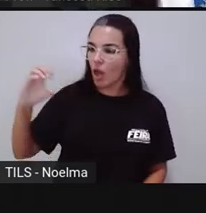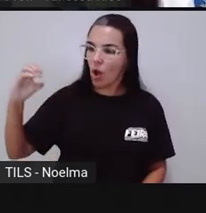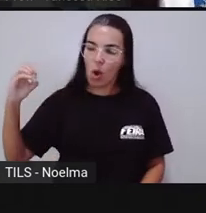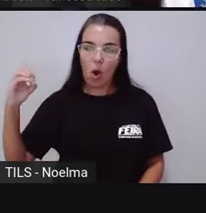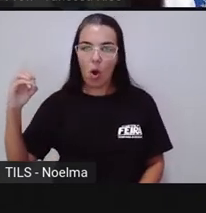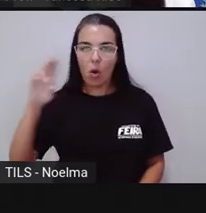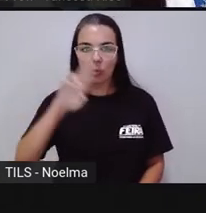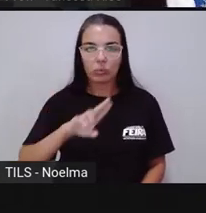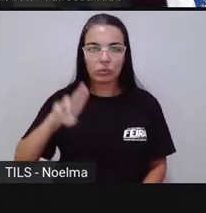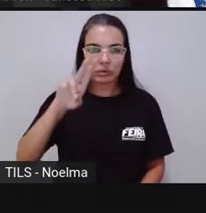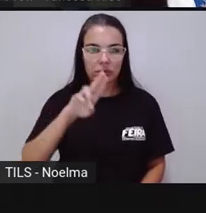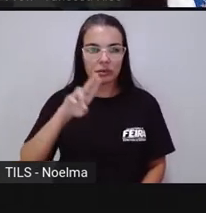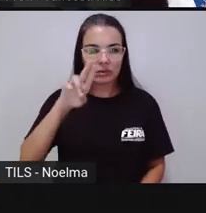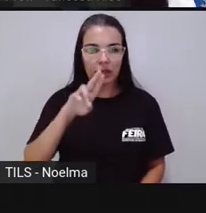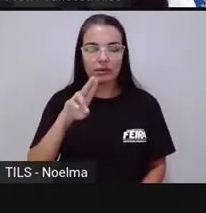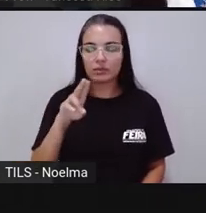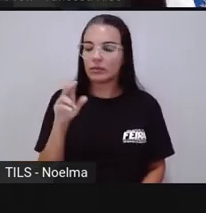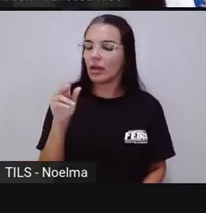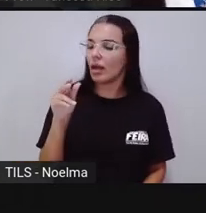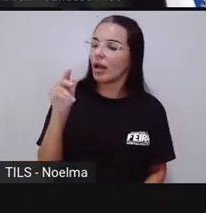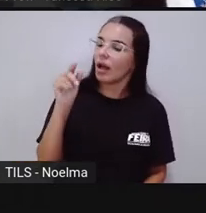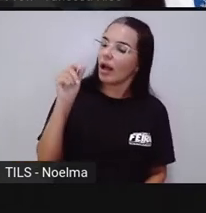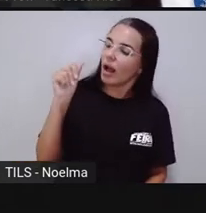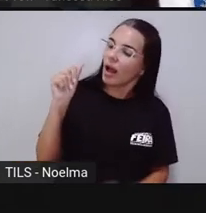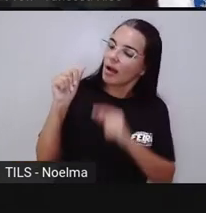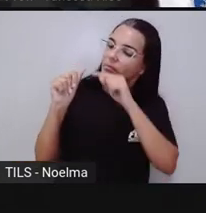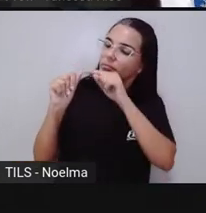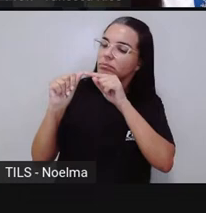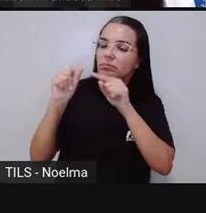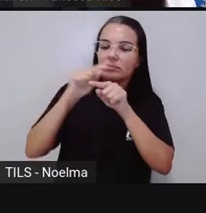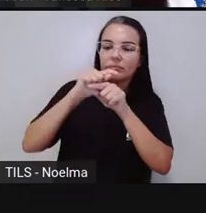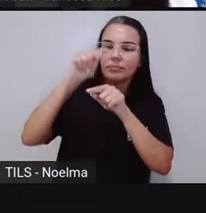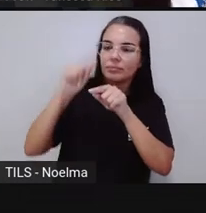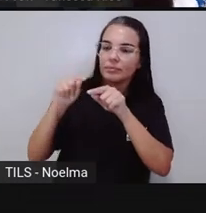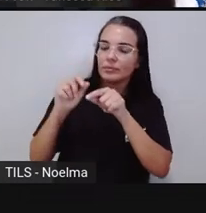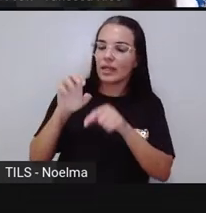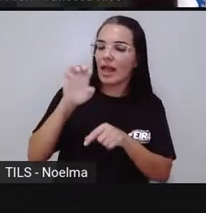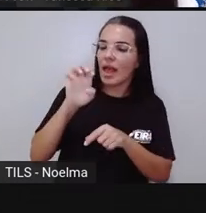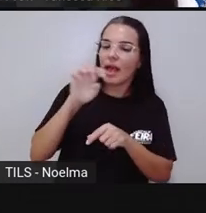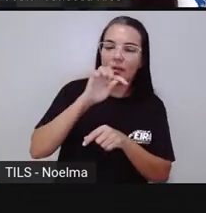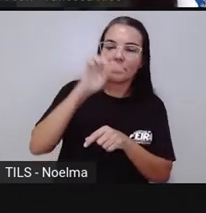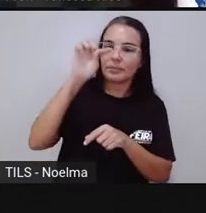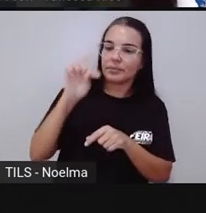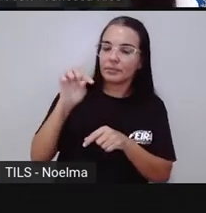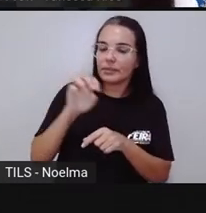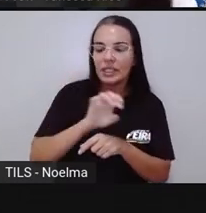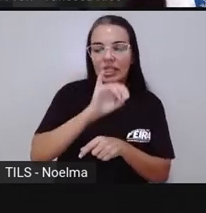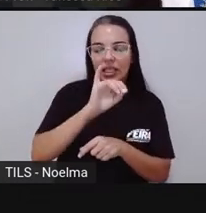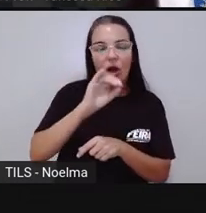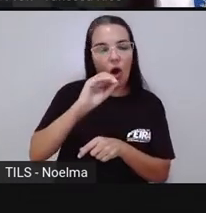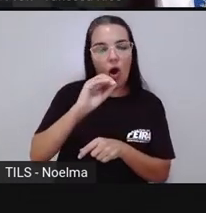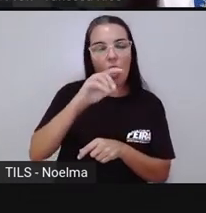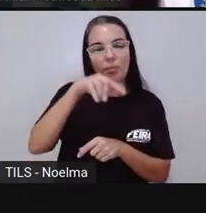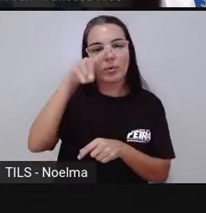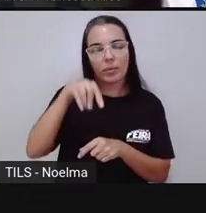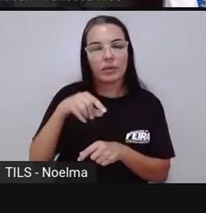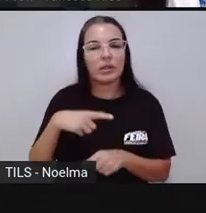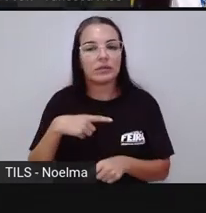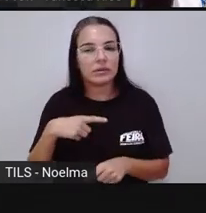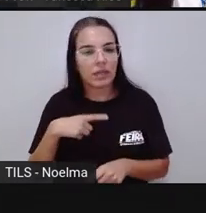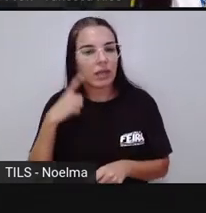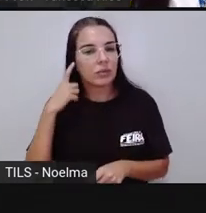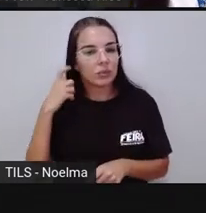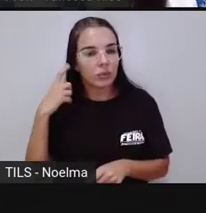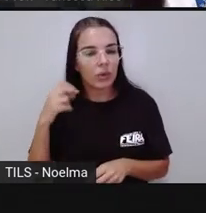Usando aí o acento circunflexo nessas vogais, nós percebemos diferença no som. O A, o E